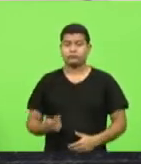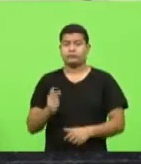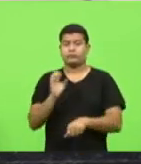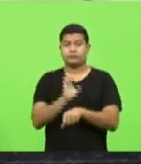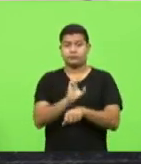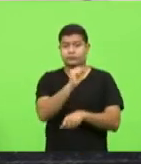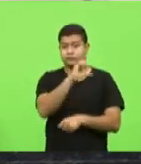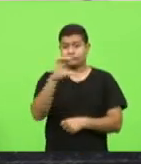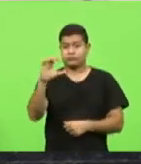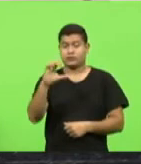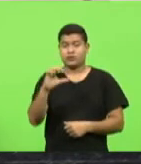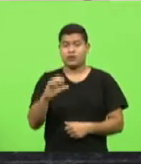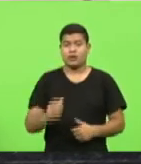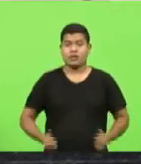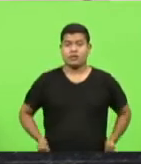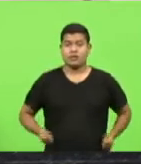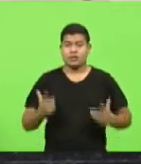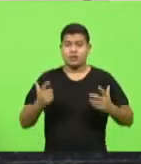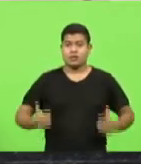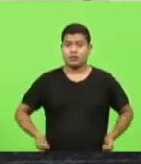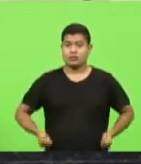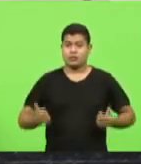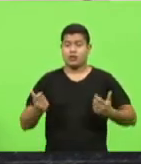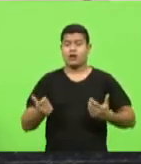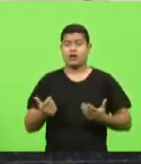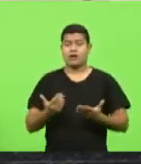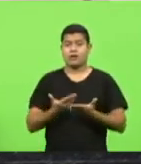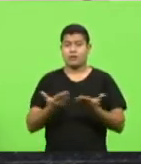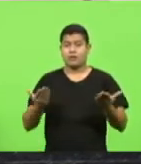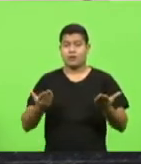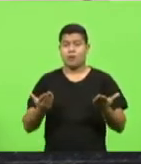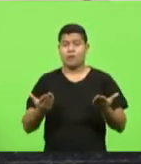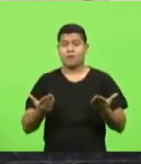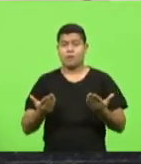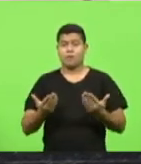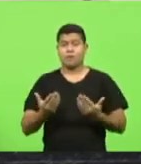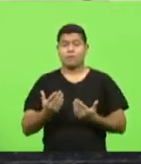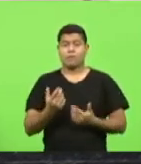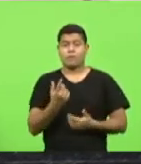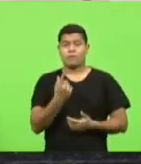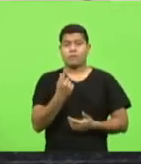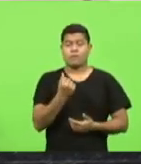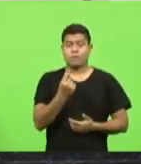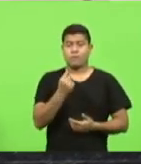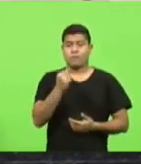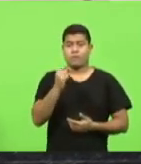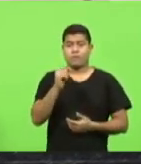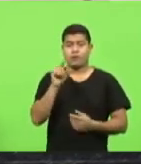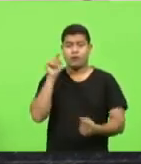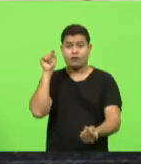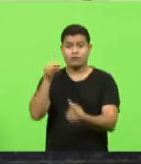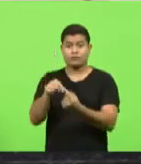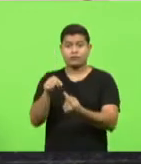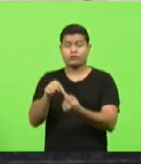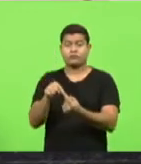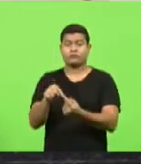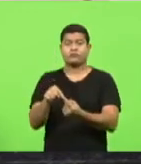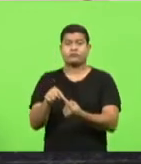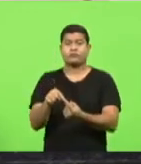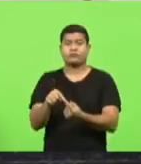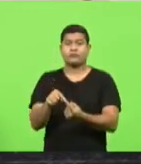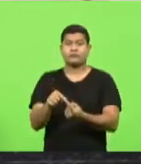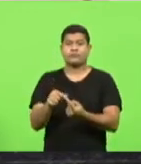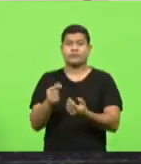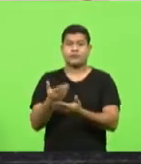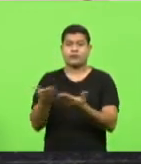não gasta o recurso de propaganda destinado a erradicação da